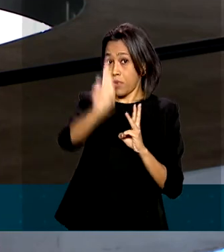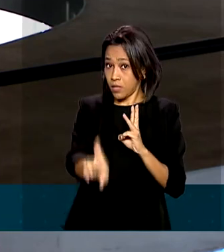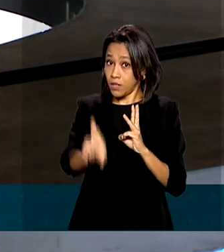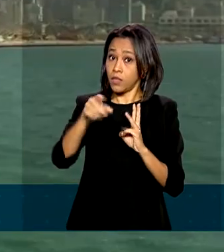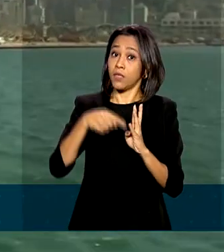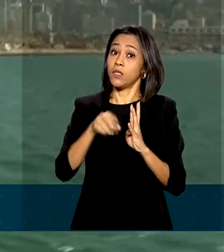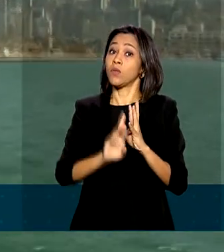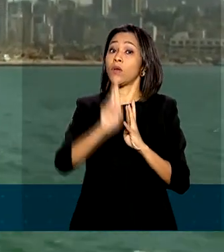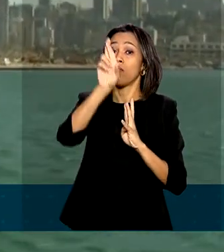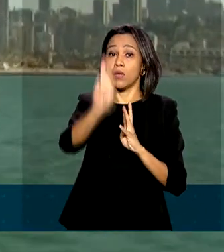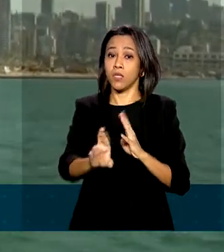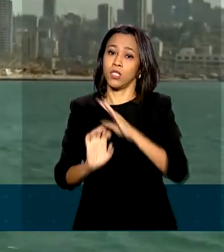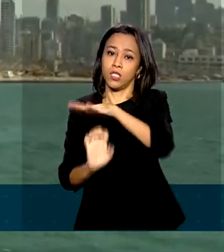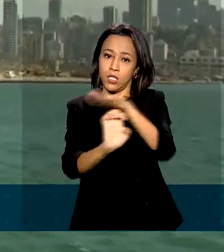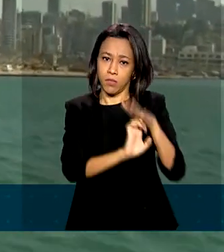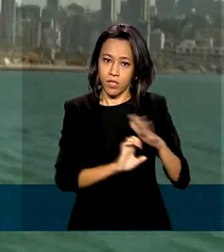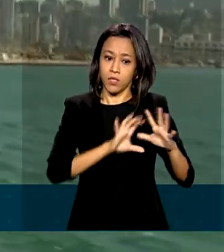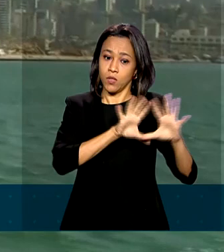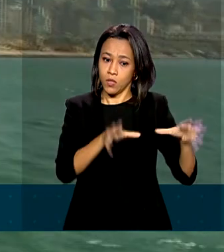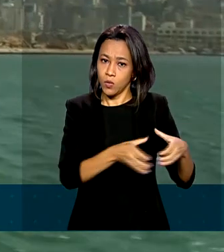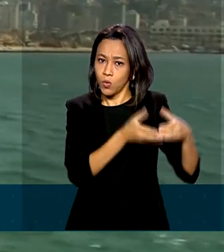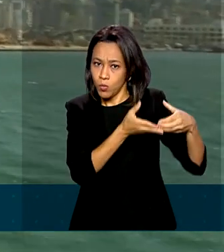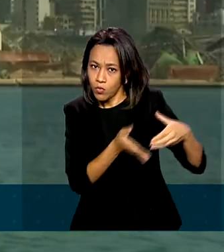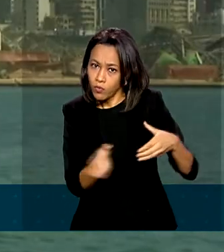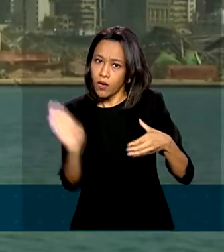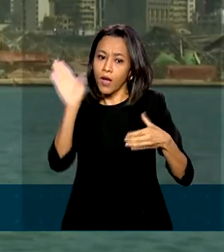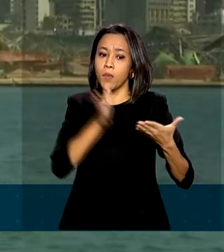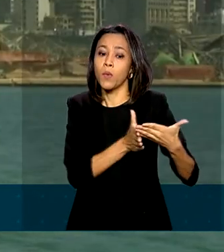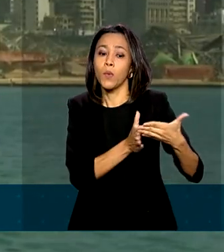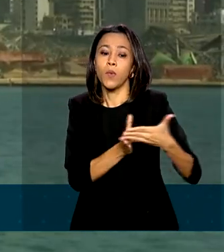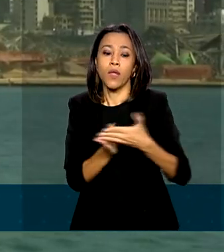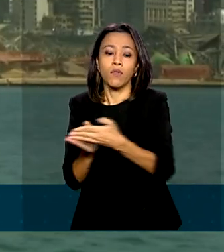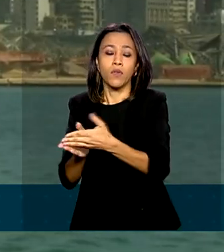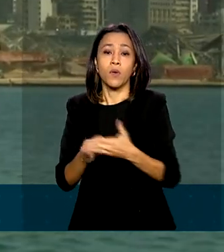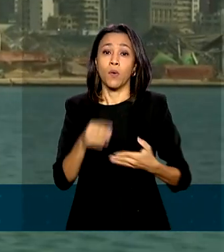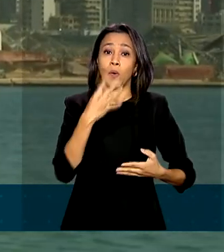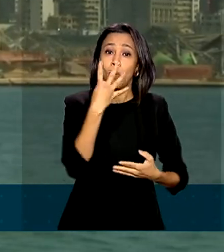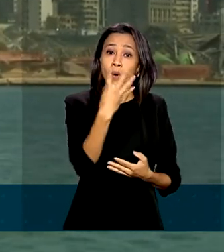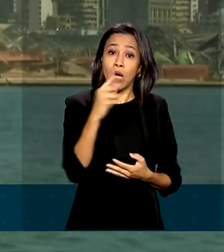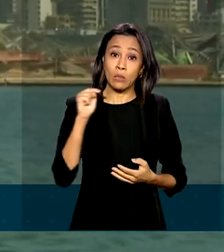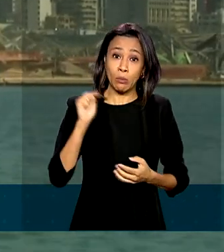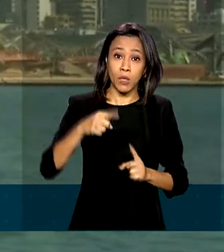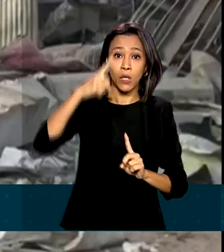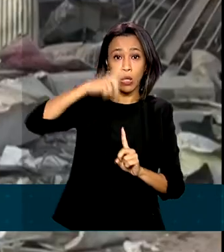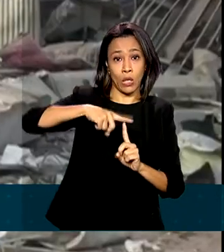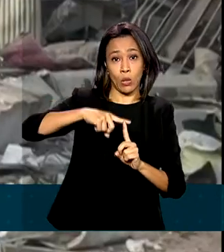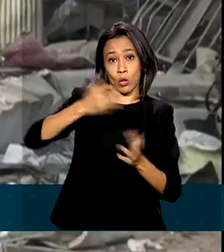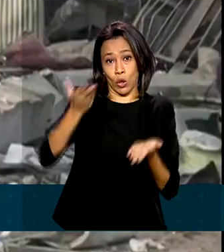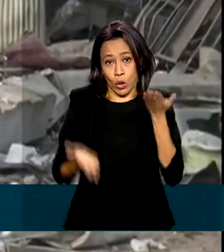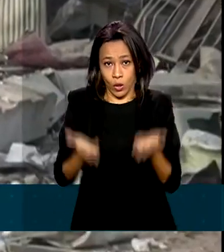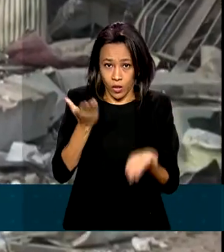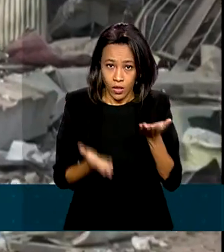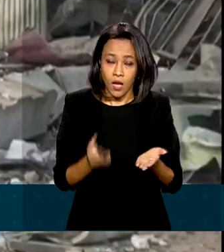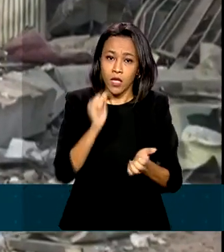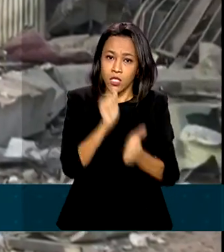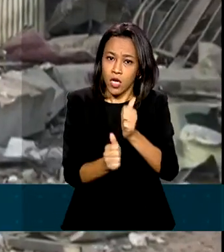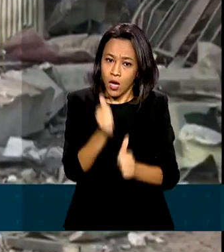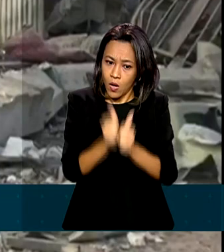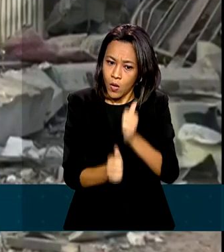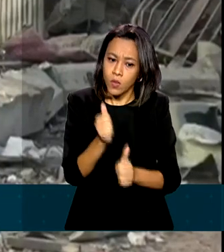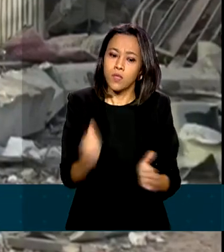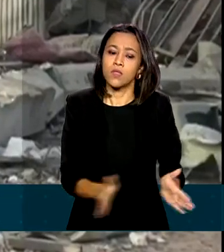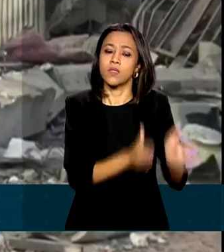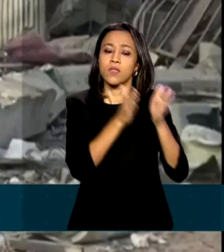empresários. O Brasil está enviando ao Líbano, por navio, 4 mil toneladas de arroz. E um avião da FAB